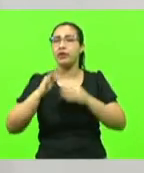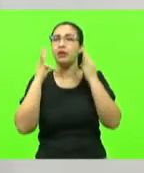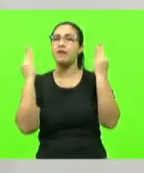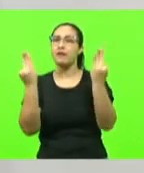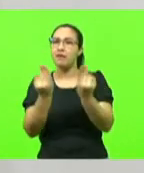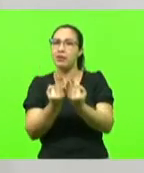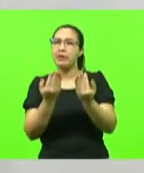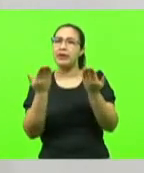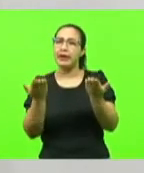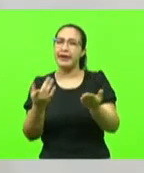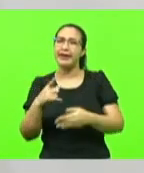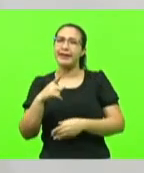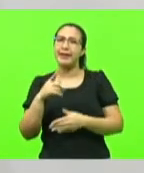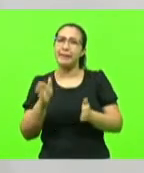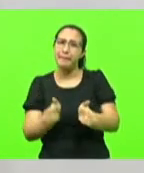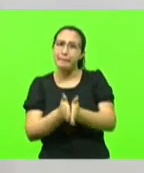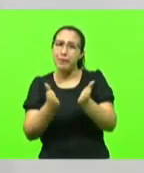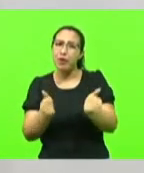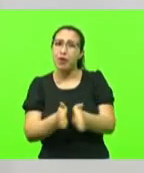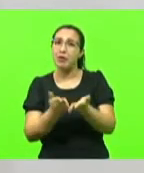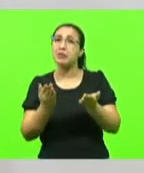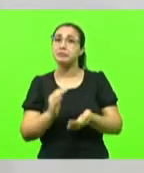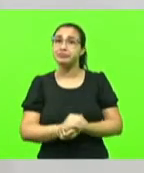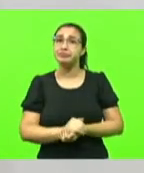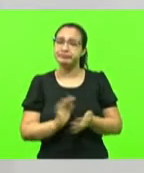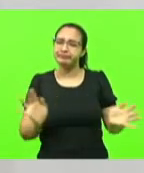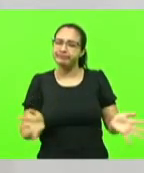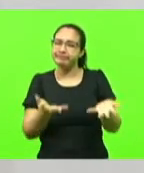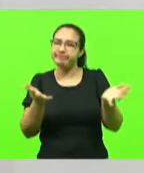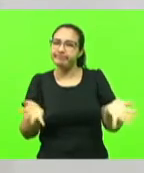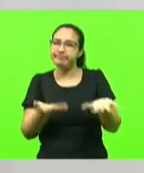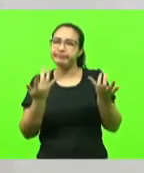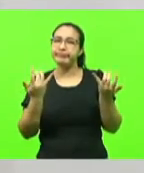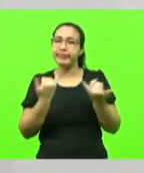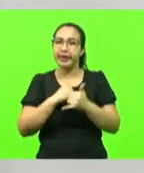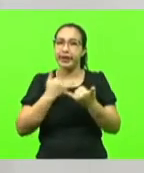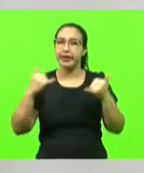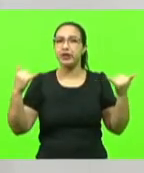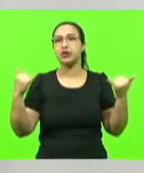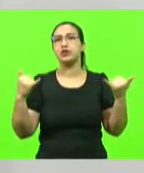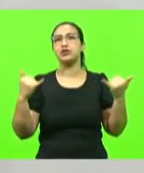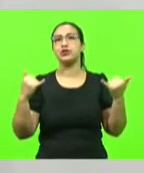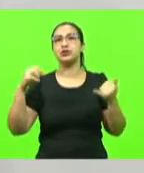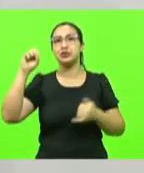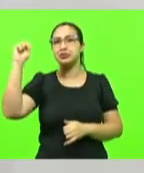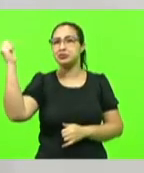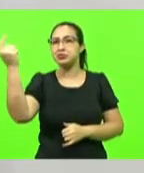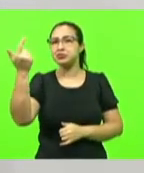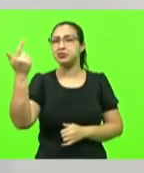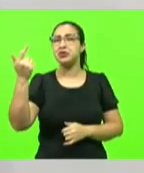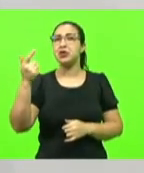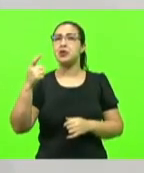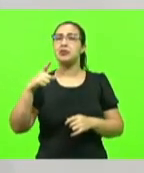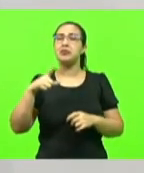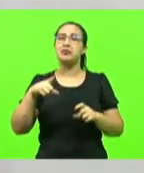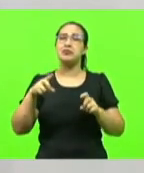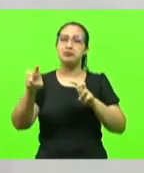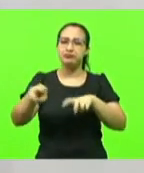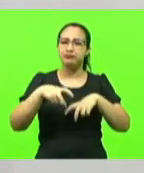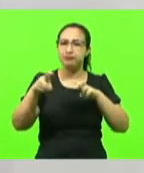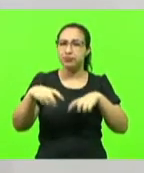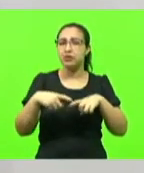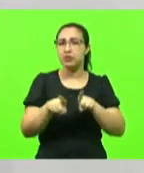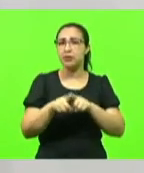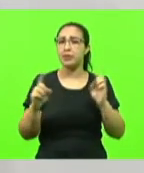baixa renda, especialmente, estimular o uso da energia fotovoltaica em áreas urbanas e rurais, reduzindo a